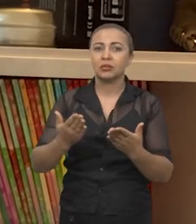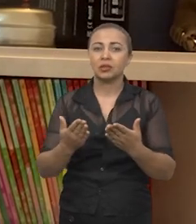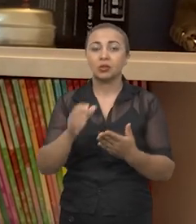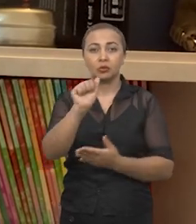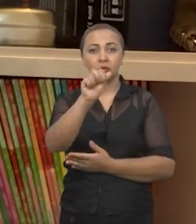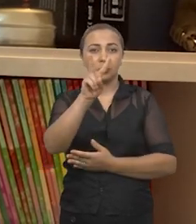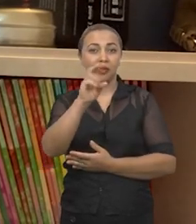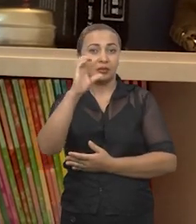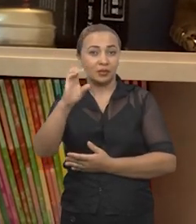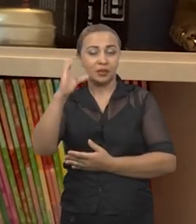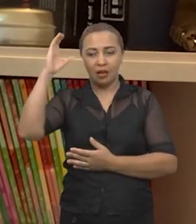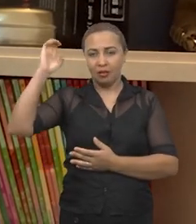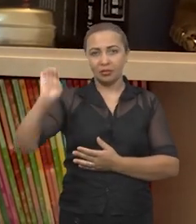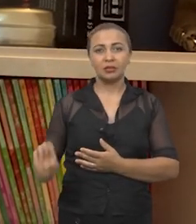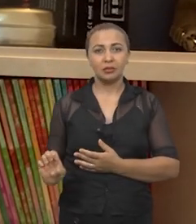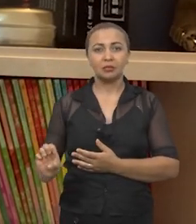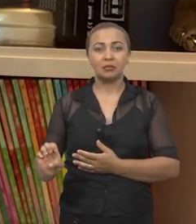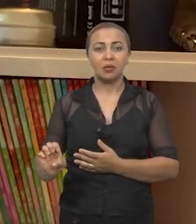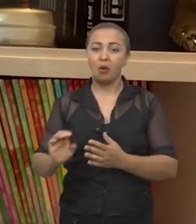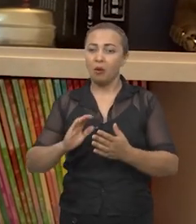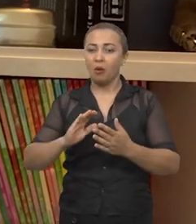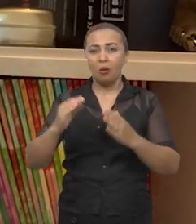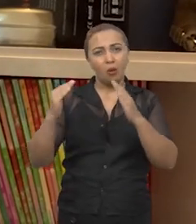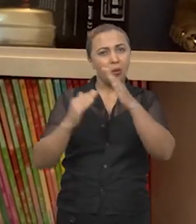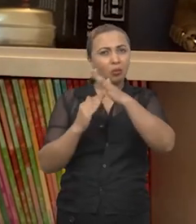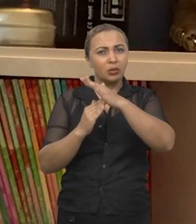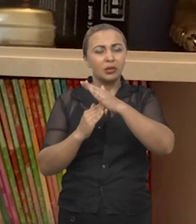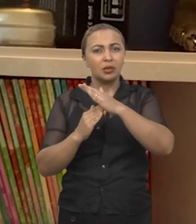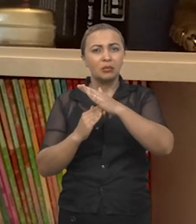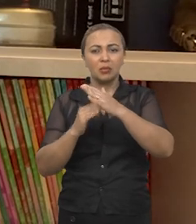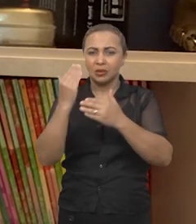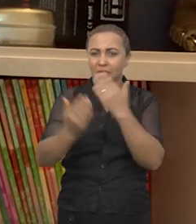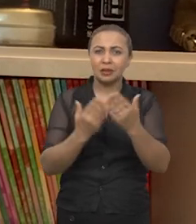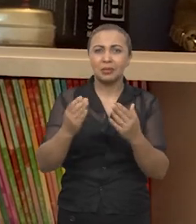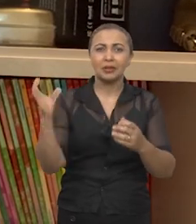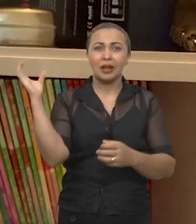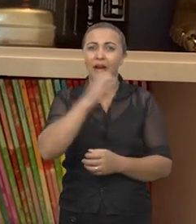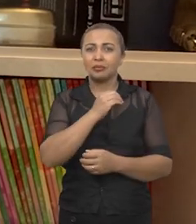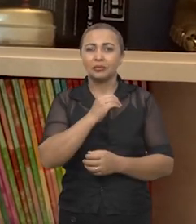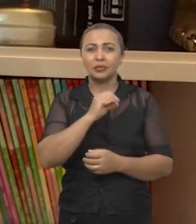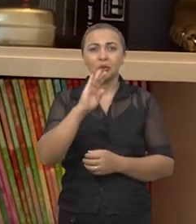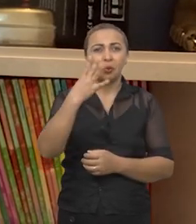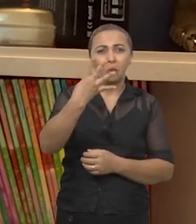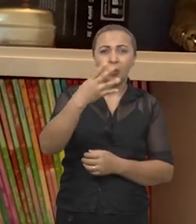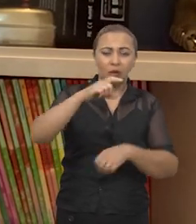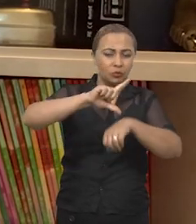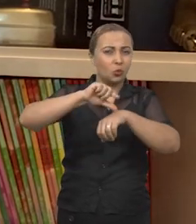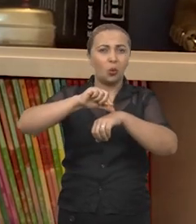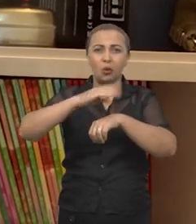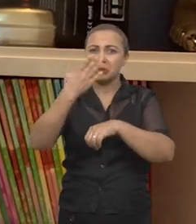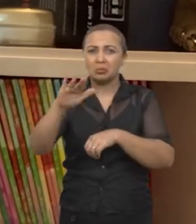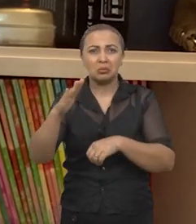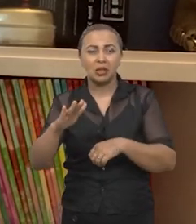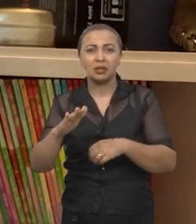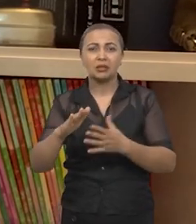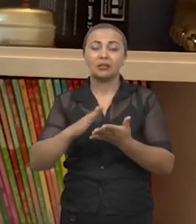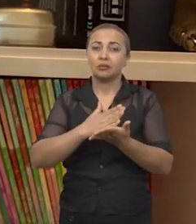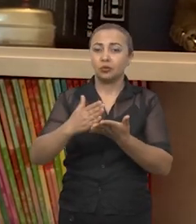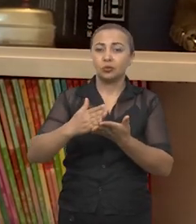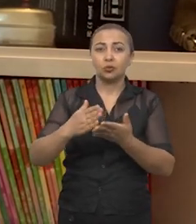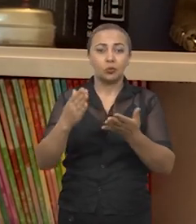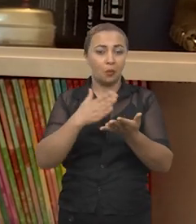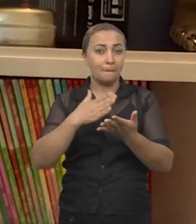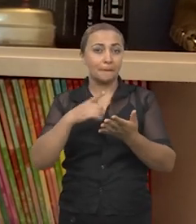o tempo de tratamento inicialmente ele é muito curto ele é em torno de 4 horas e meia desde